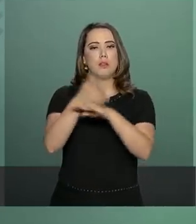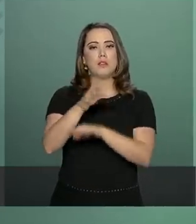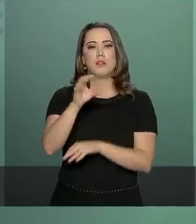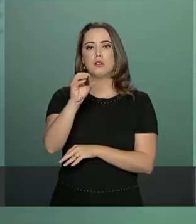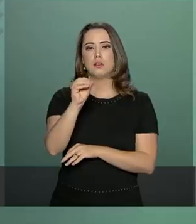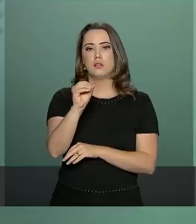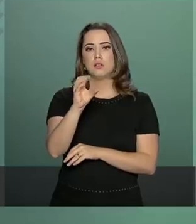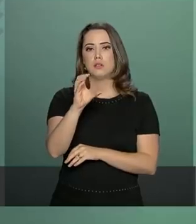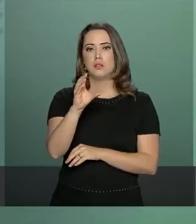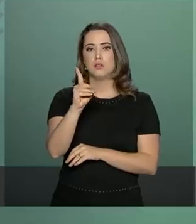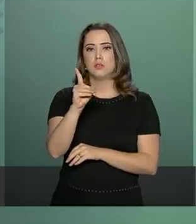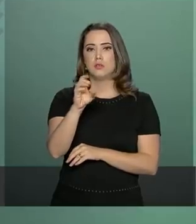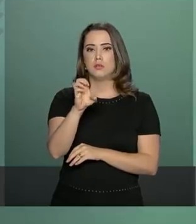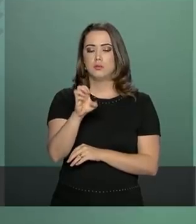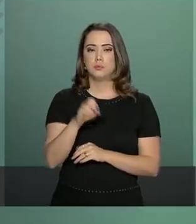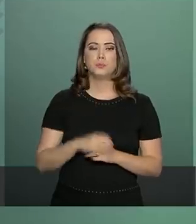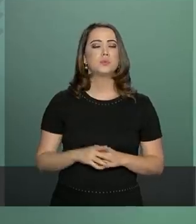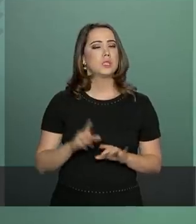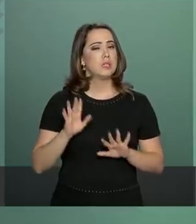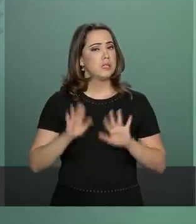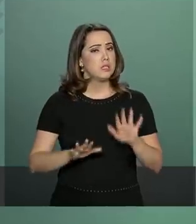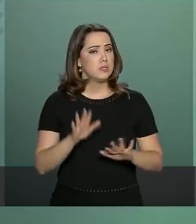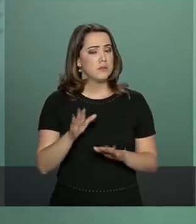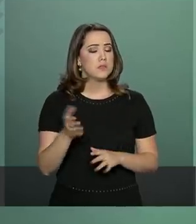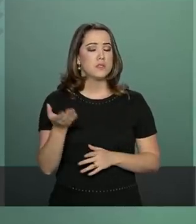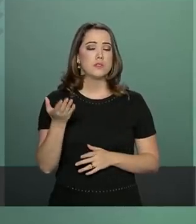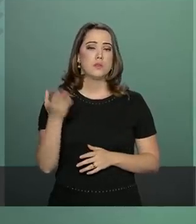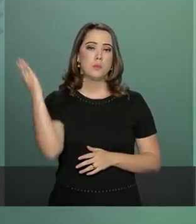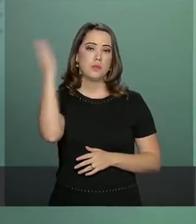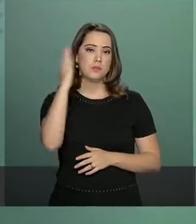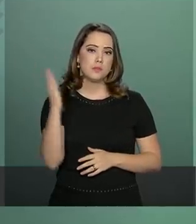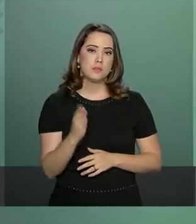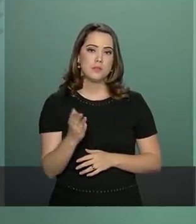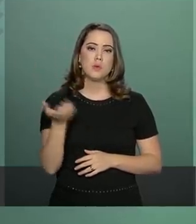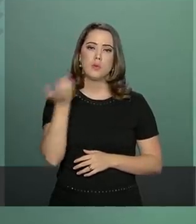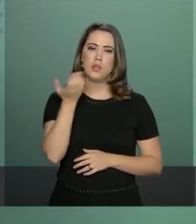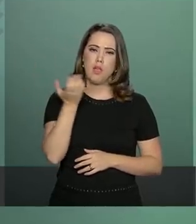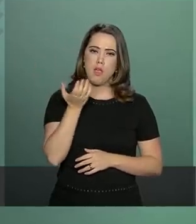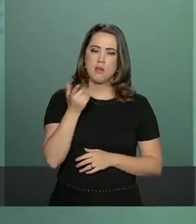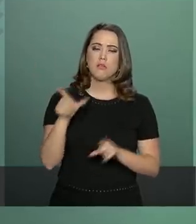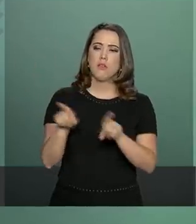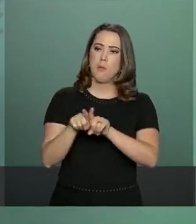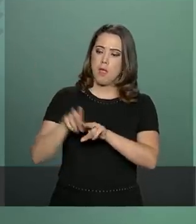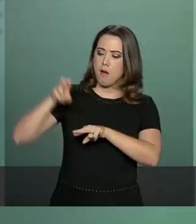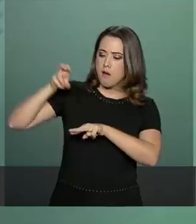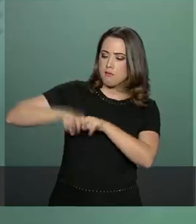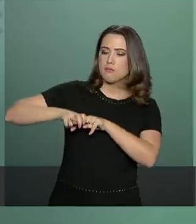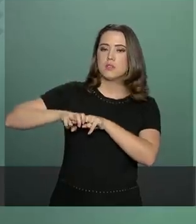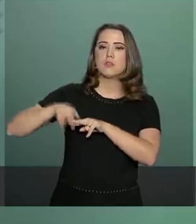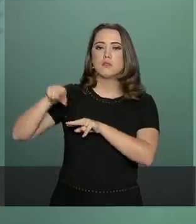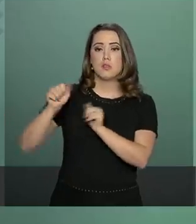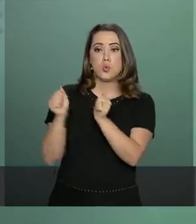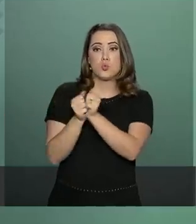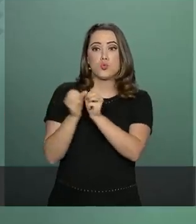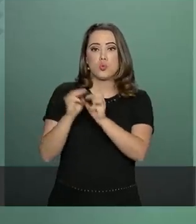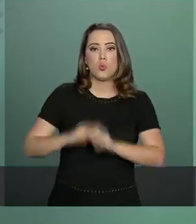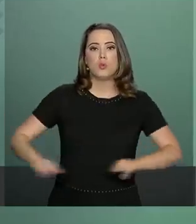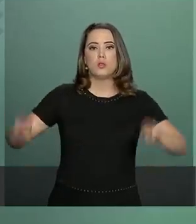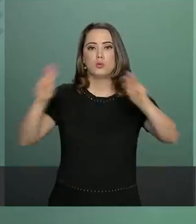OCDE e a eventual pretensão a uma cadeira no Conselho de Segurança da ONU.